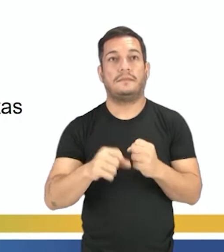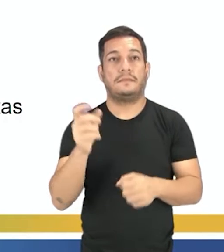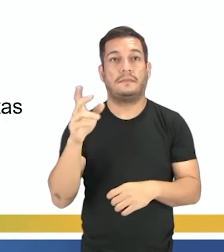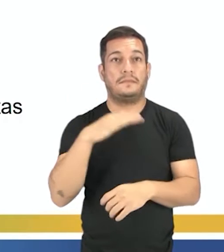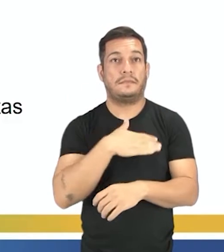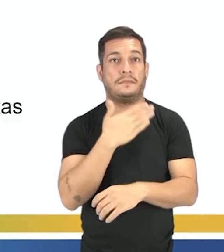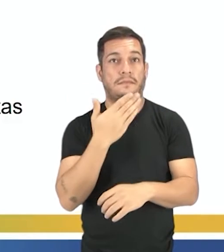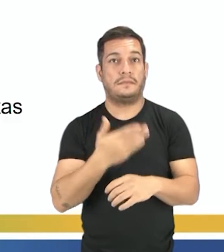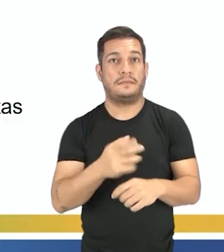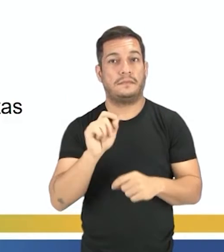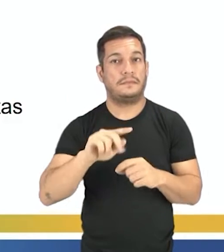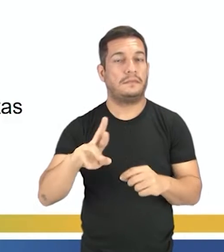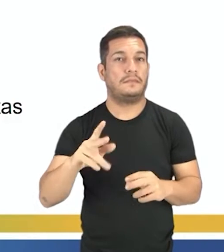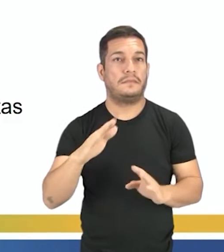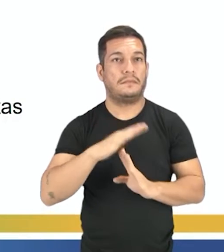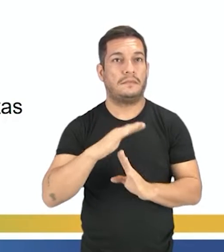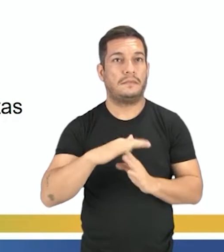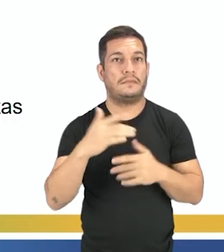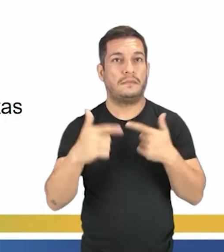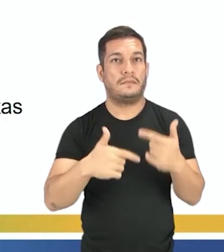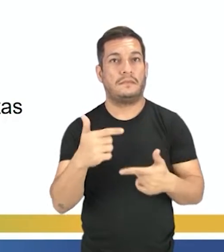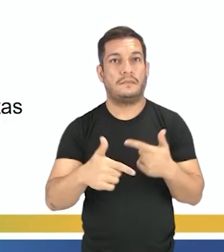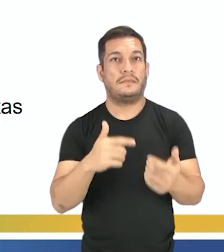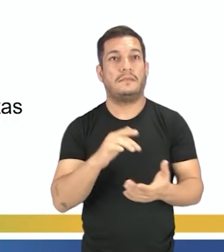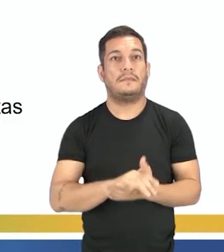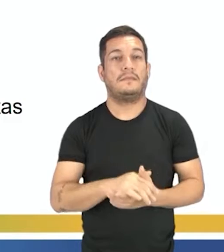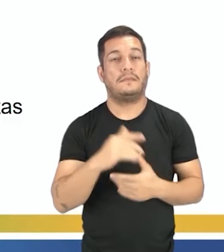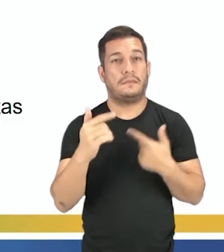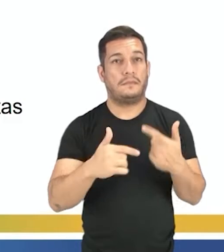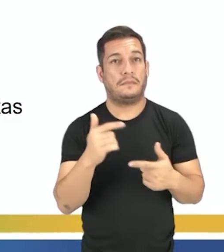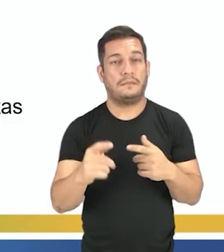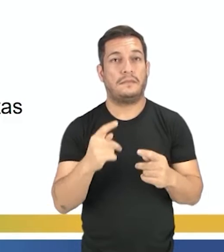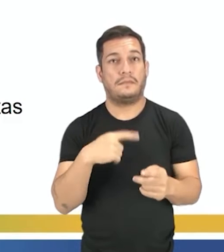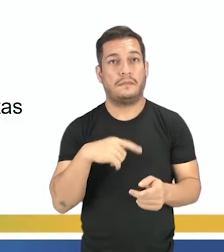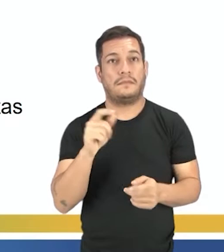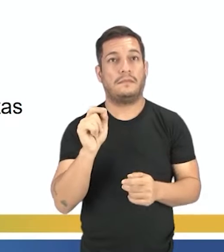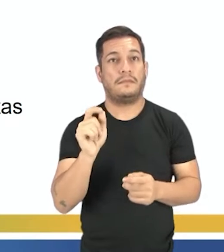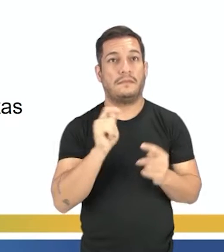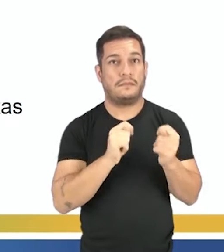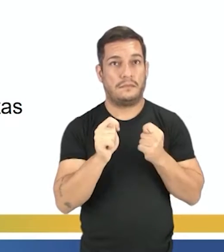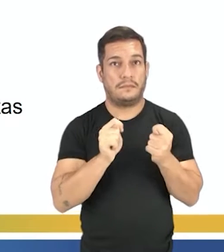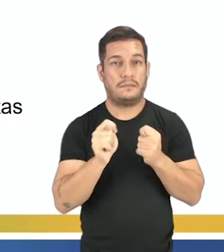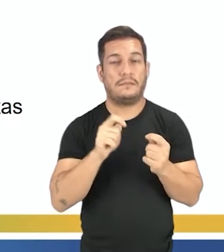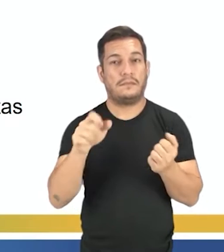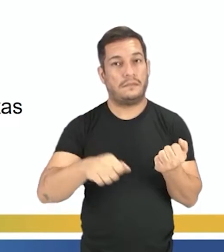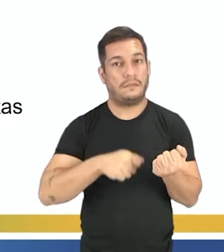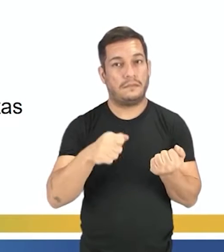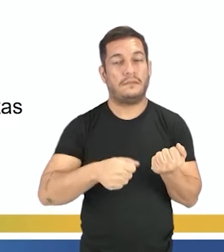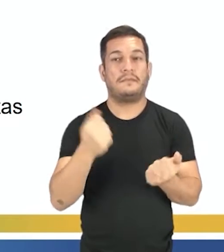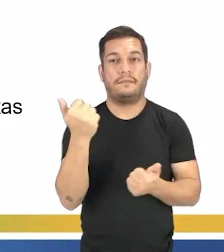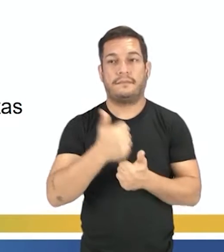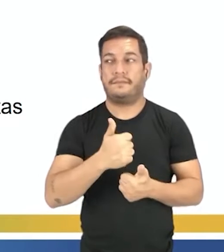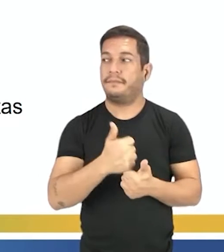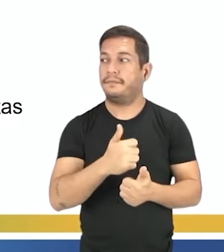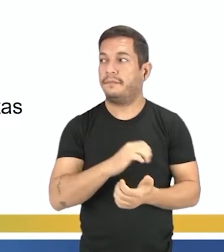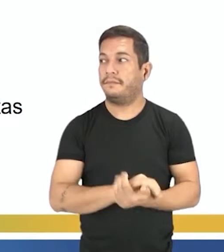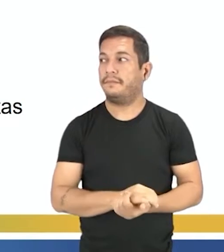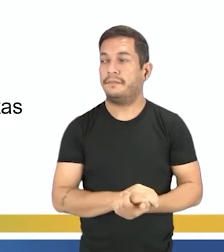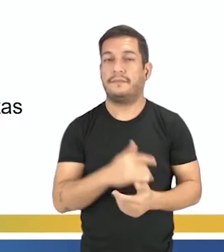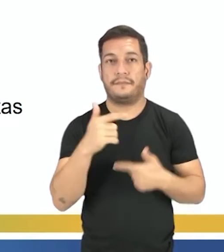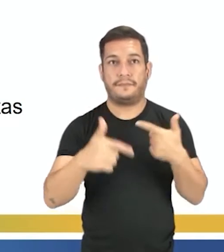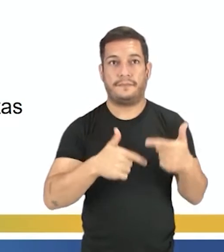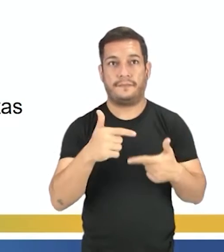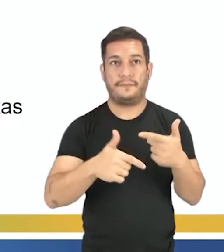dia não é mais o limite do trabalho. O trabalhador passou a ser controlado pela máquina. O